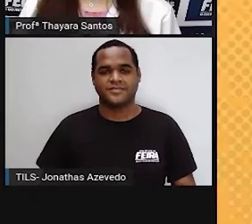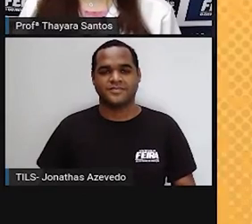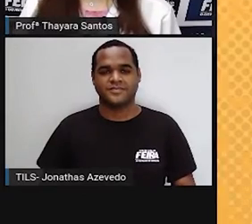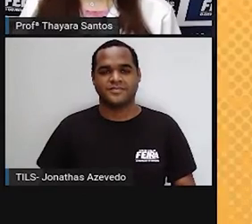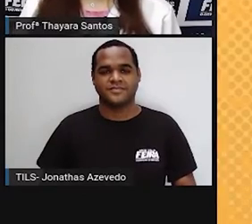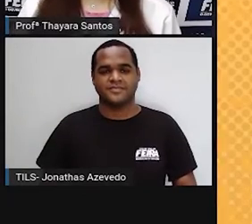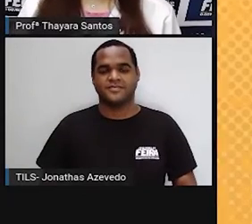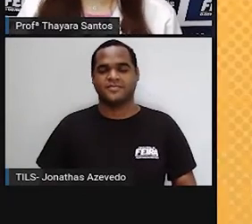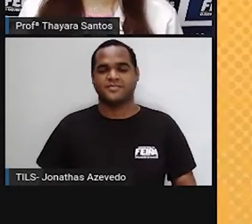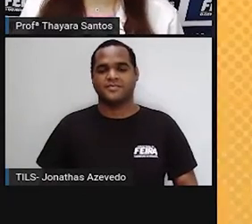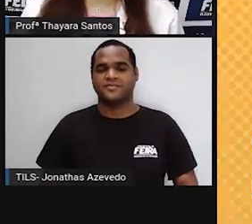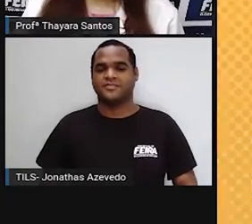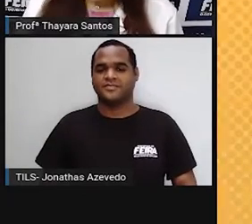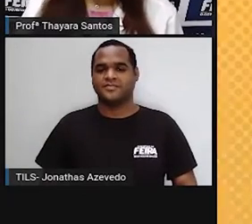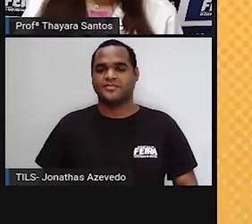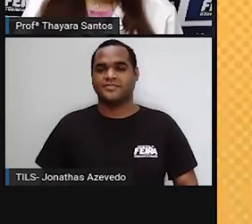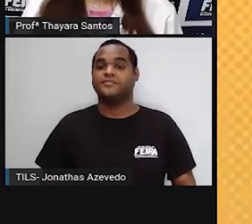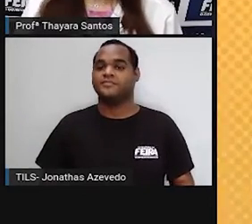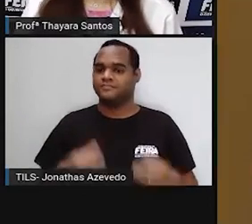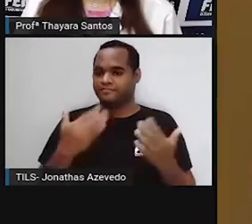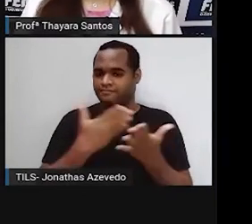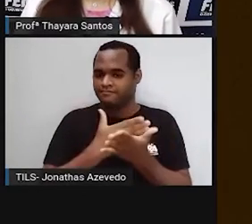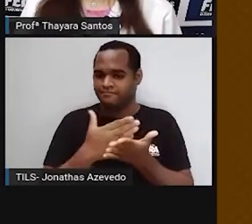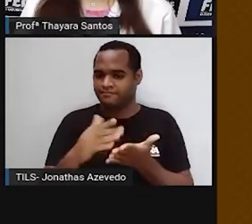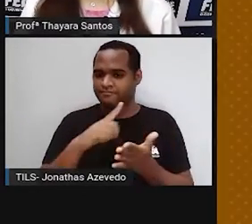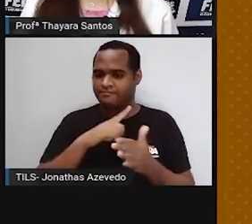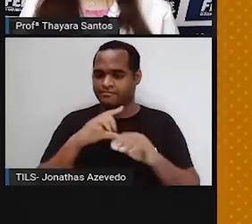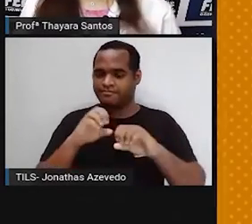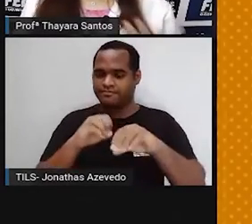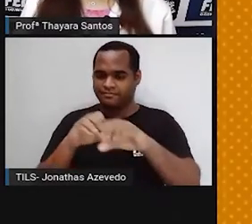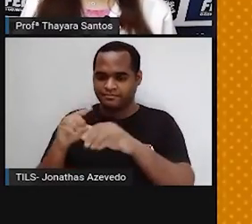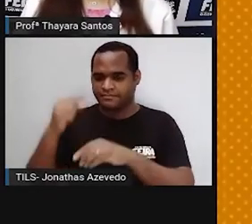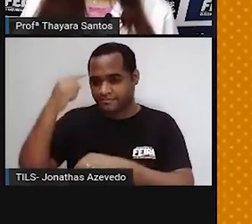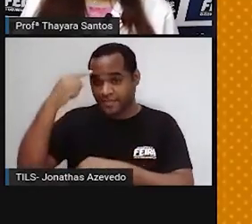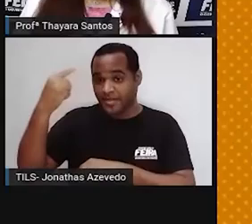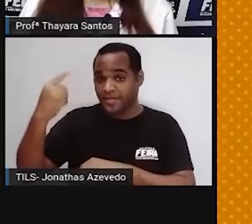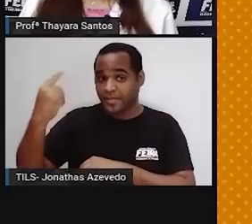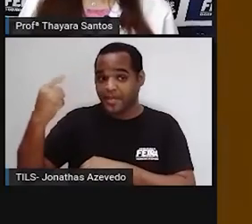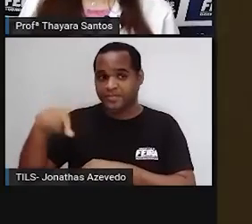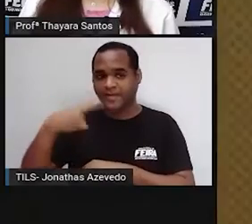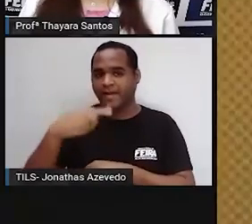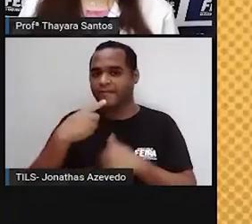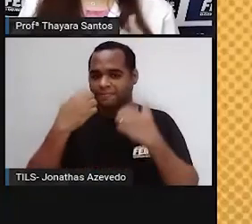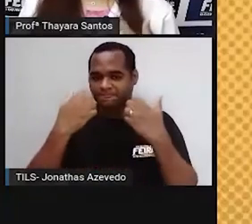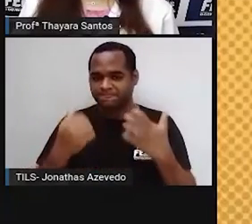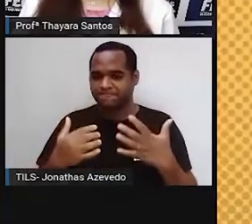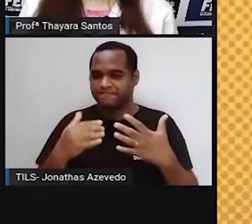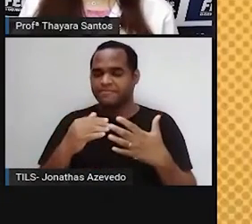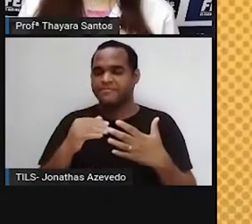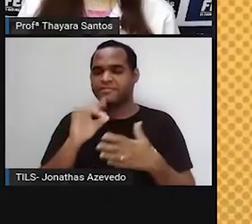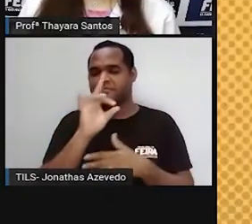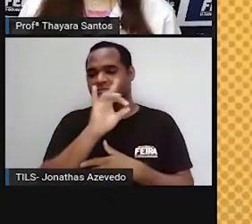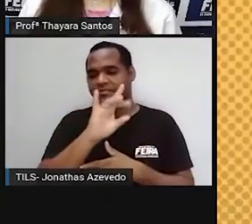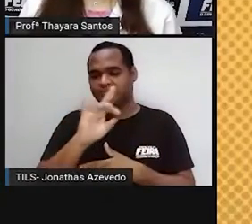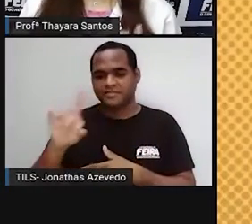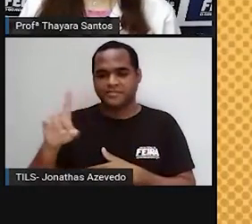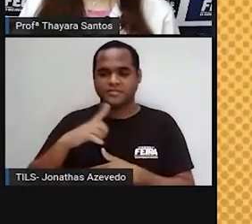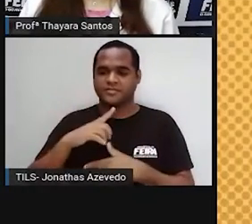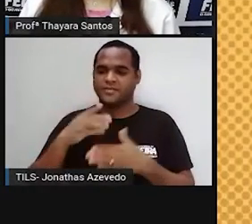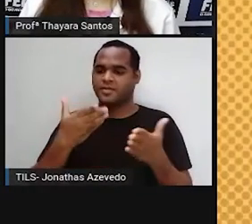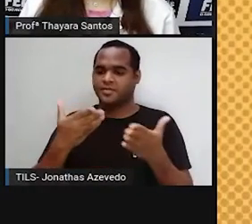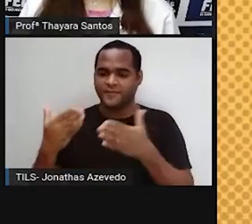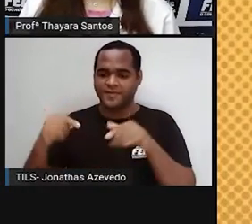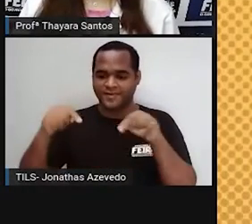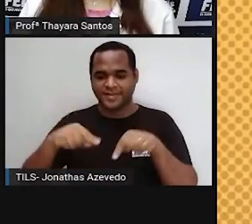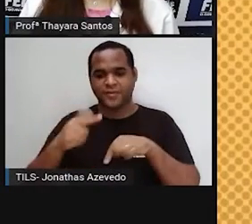Vamos lá então iniciar a nossa aula. Primeiro do que tudo, sejam vocês que estão aí do outro lado muito bem